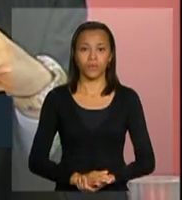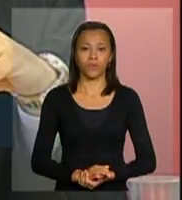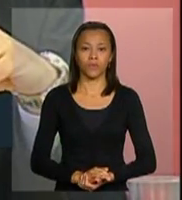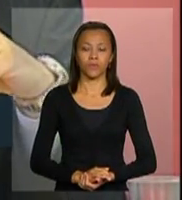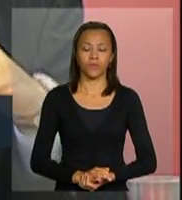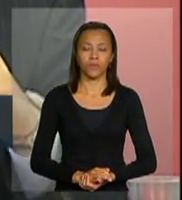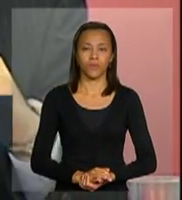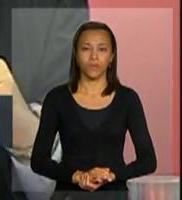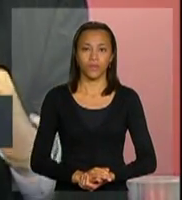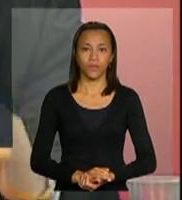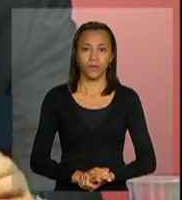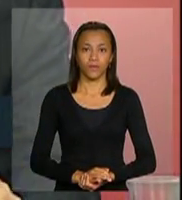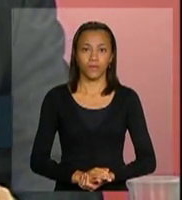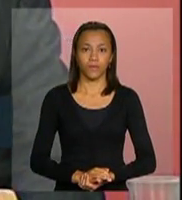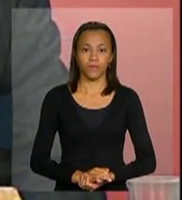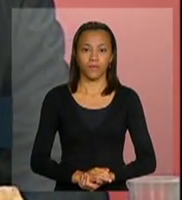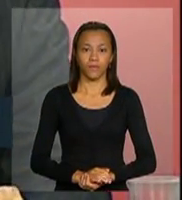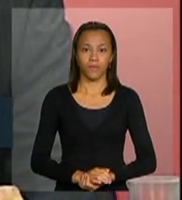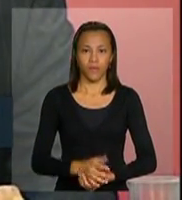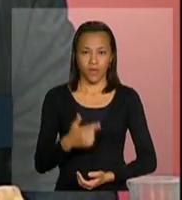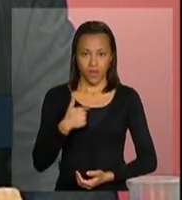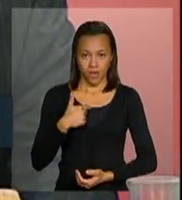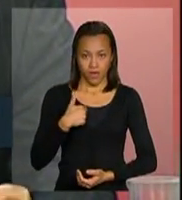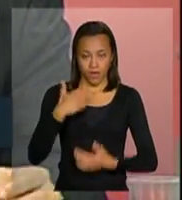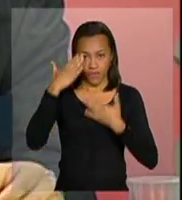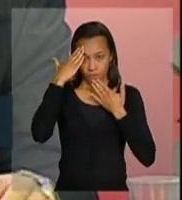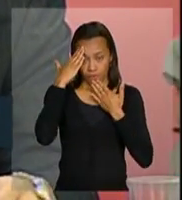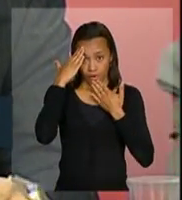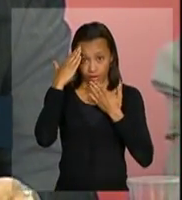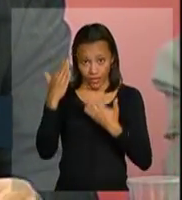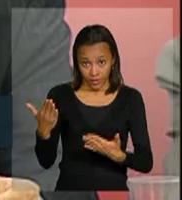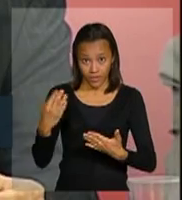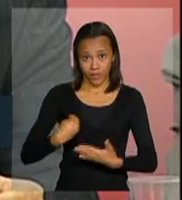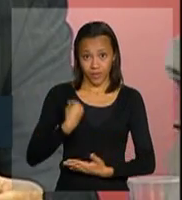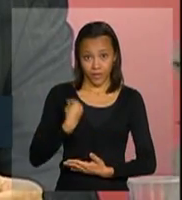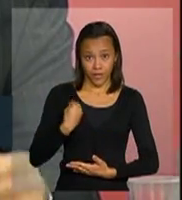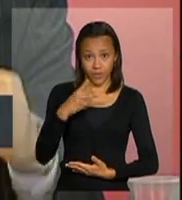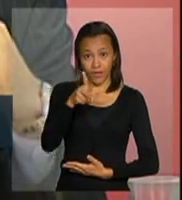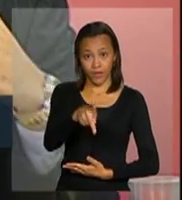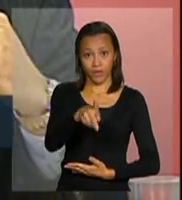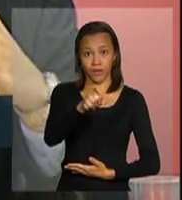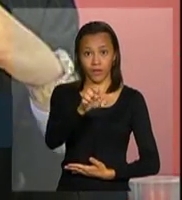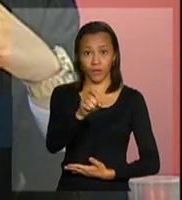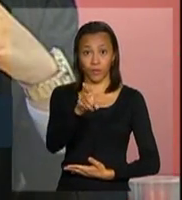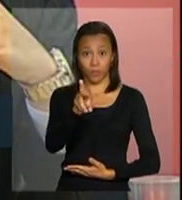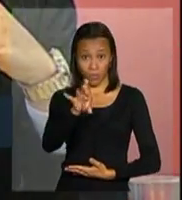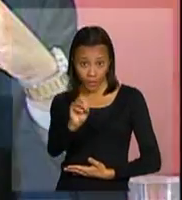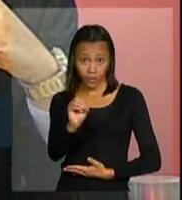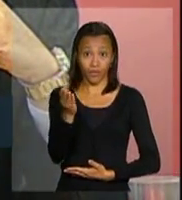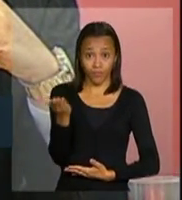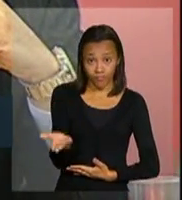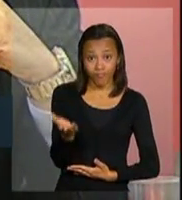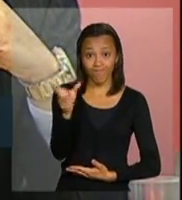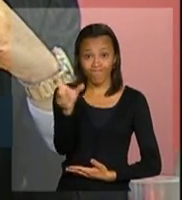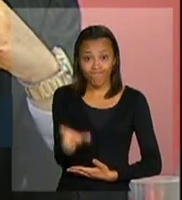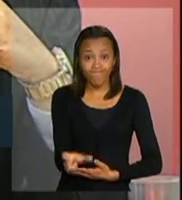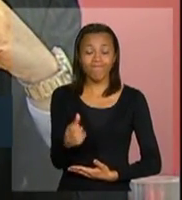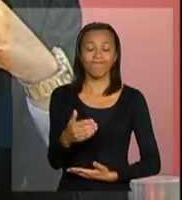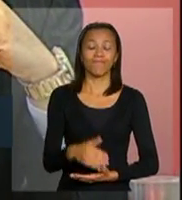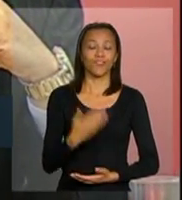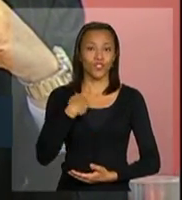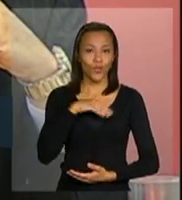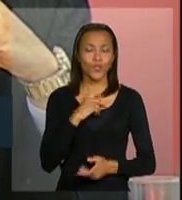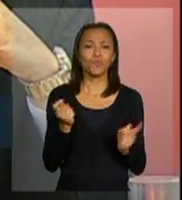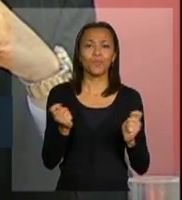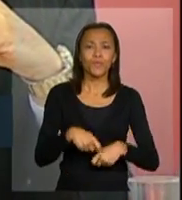Vou fazer, acho que, agradecer aqui a presença do Pedro Sheck, de podermos associar a